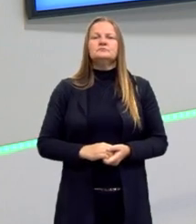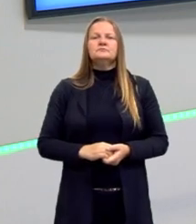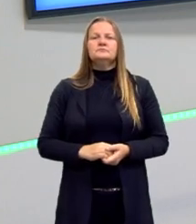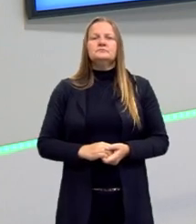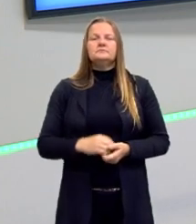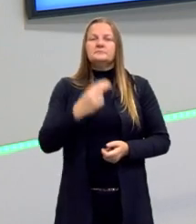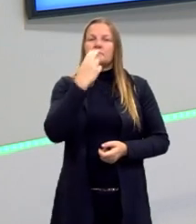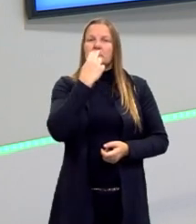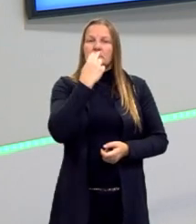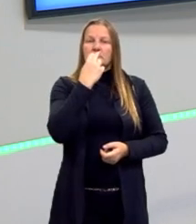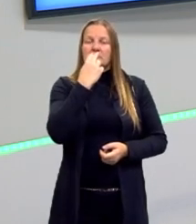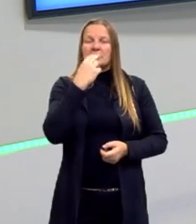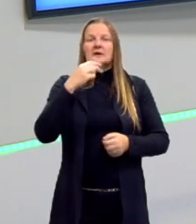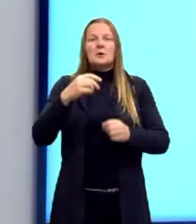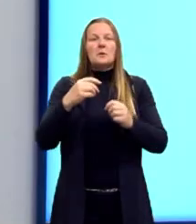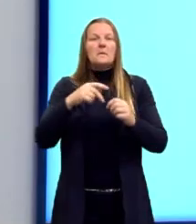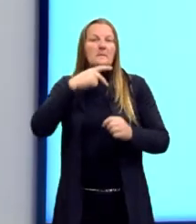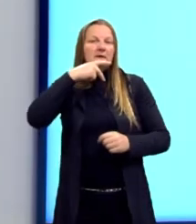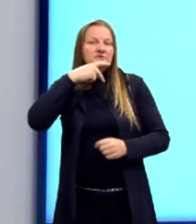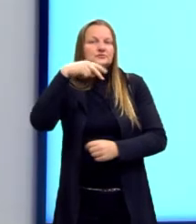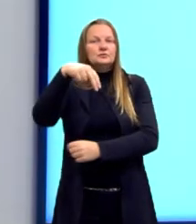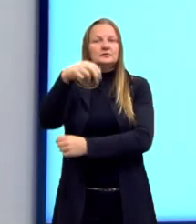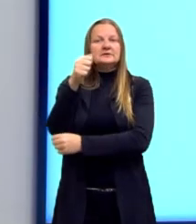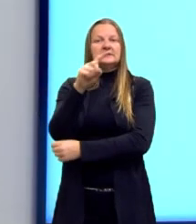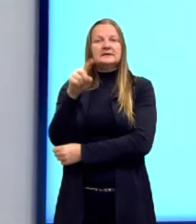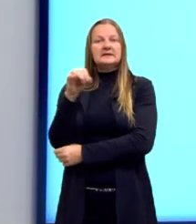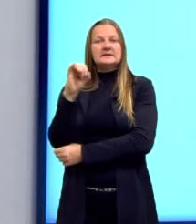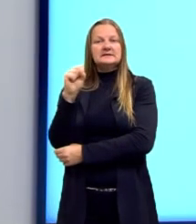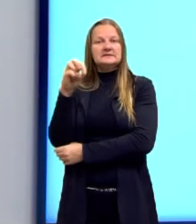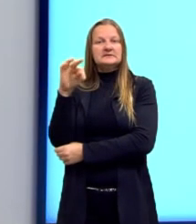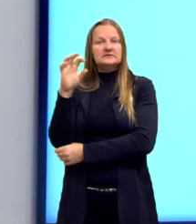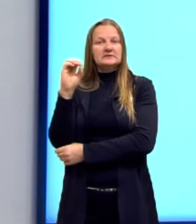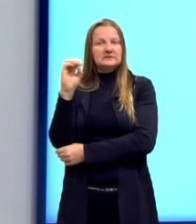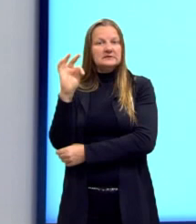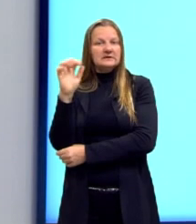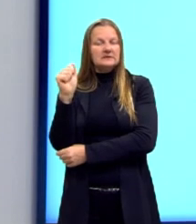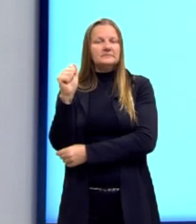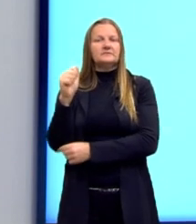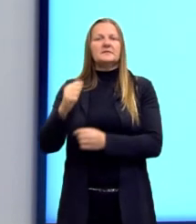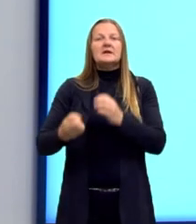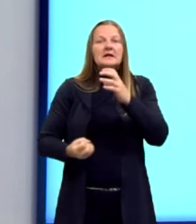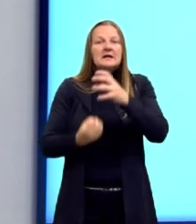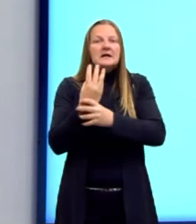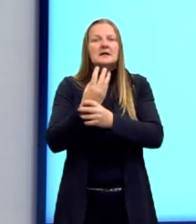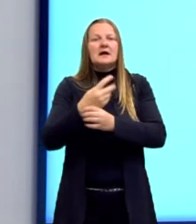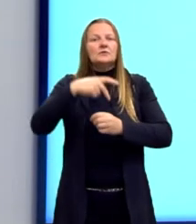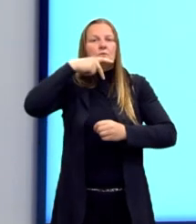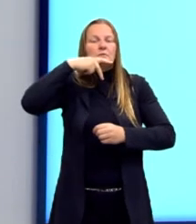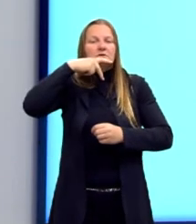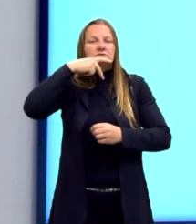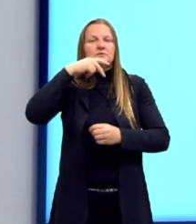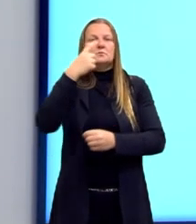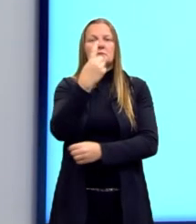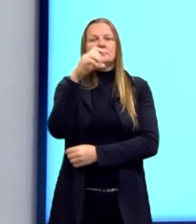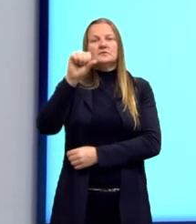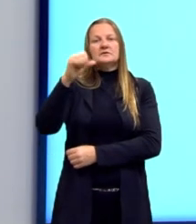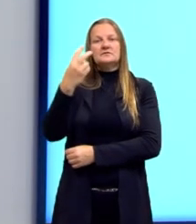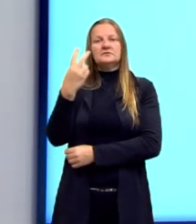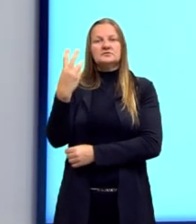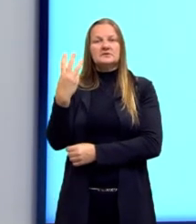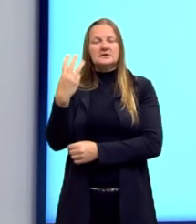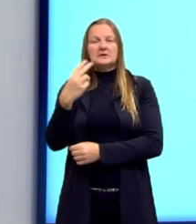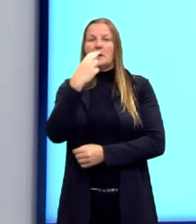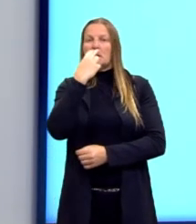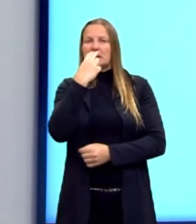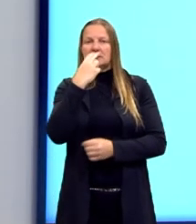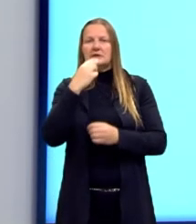do Hitler e do Partido Nazista, que é fundado em 1923. Ele não foi fundado pelo Hitler, mas Hitler, pouco a pouco,